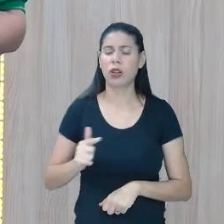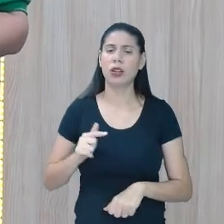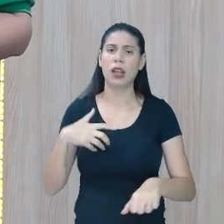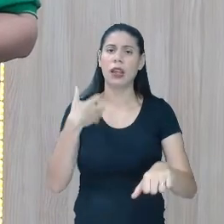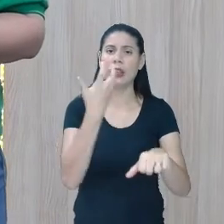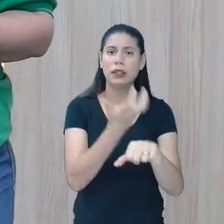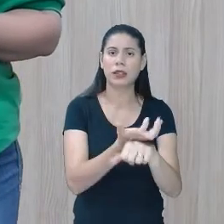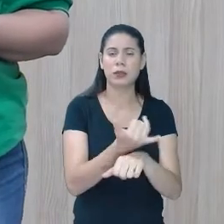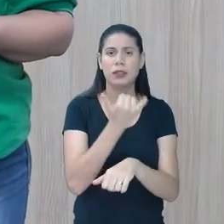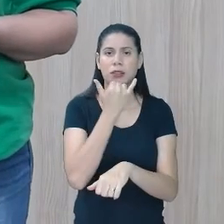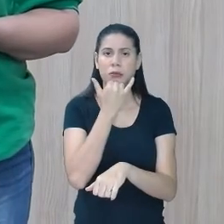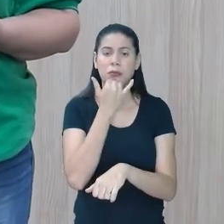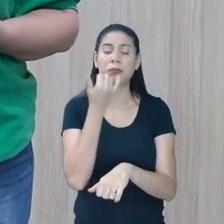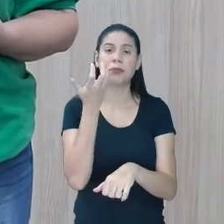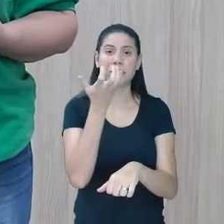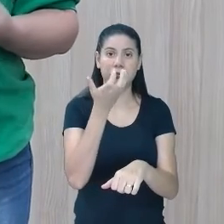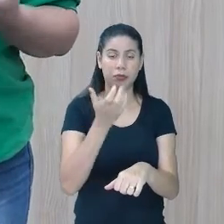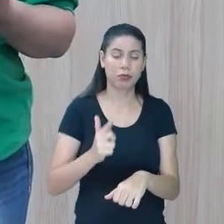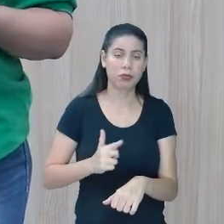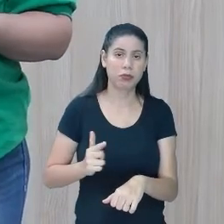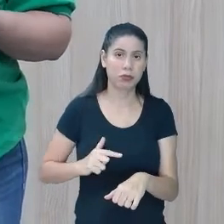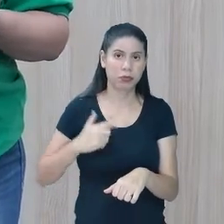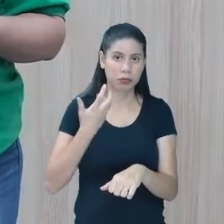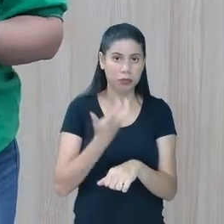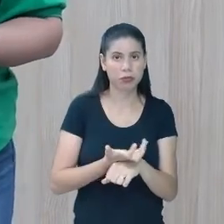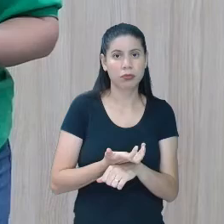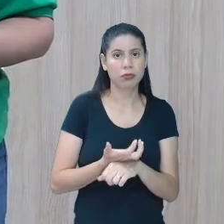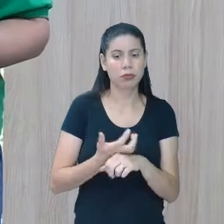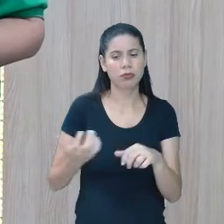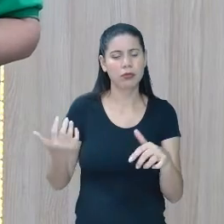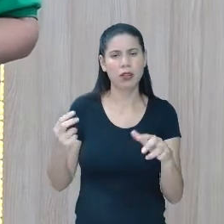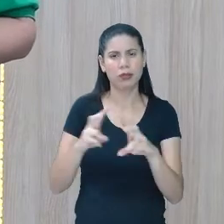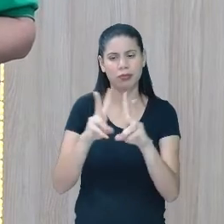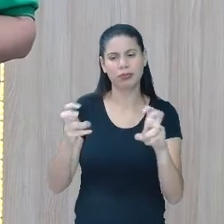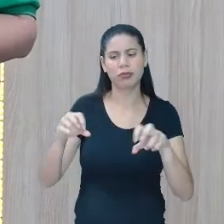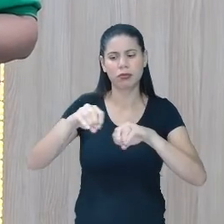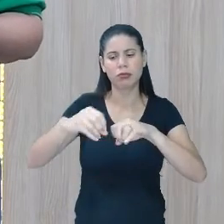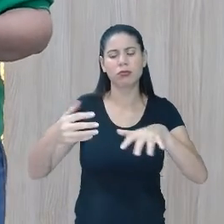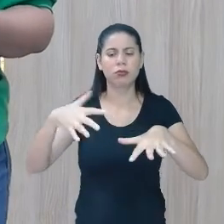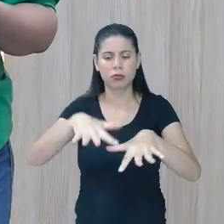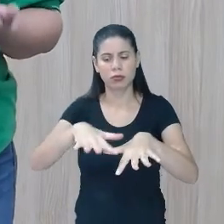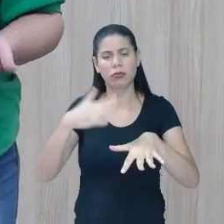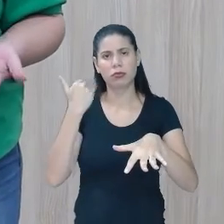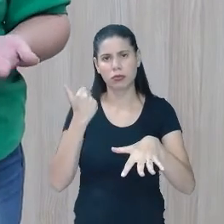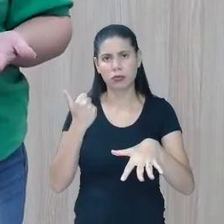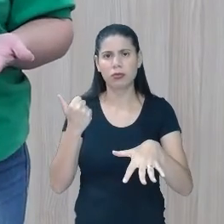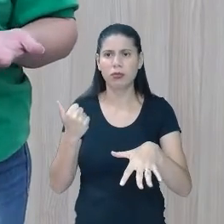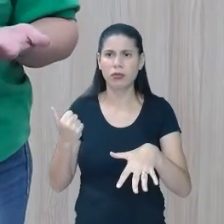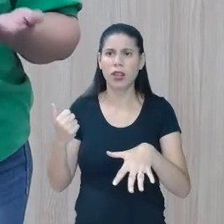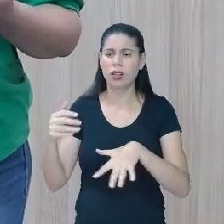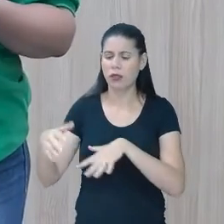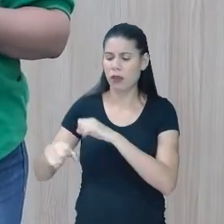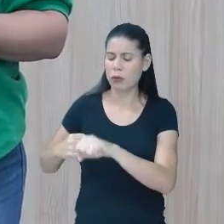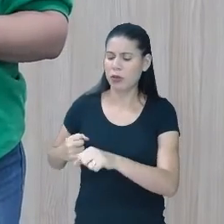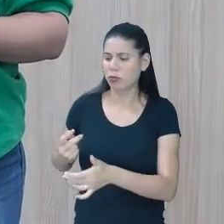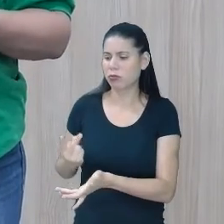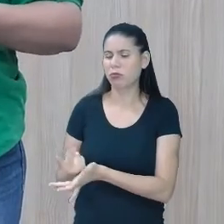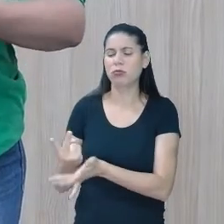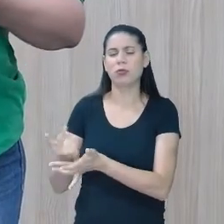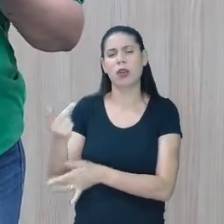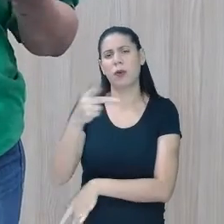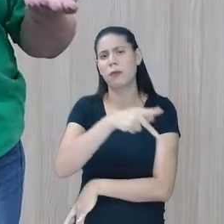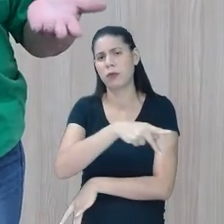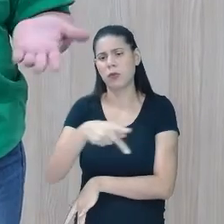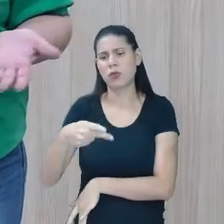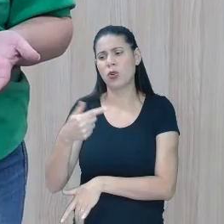disciplina, desculpe, perdão. Disciplina sobre a educação inclusiva. Essa formação continuada, seja para professor,